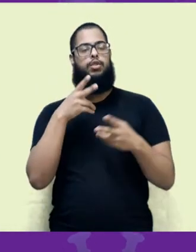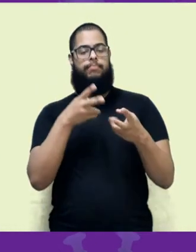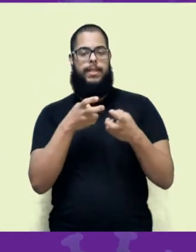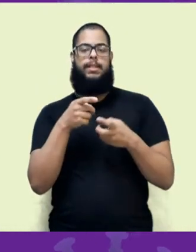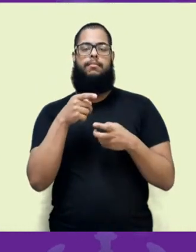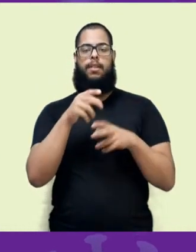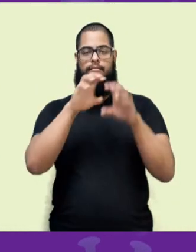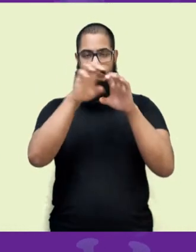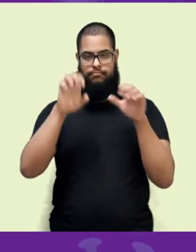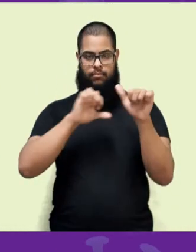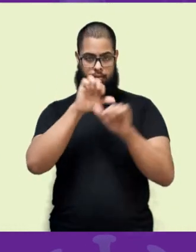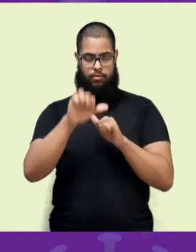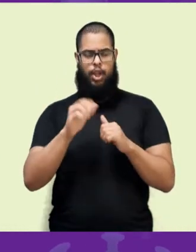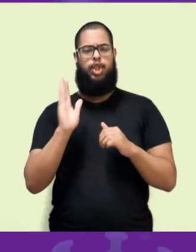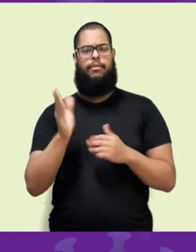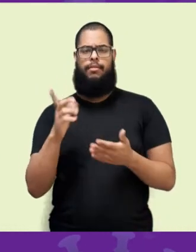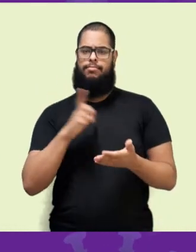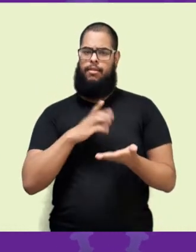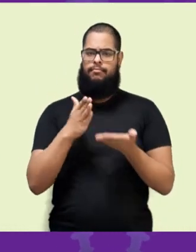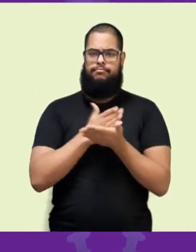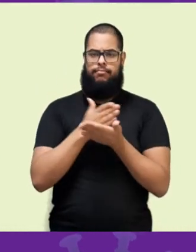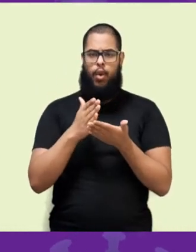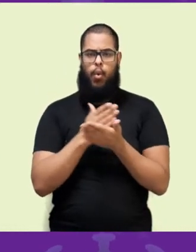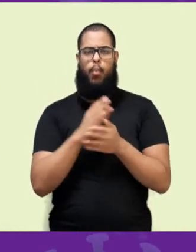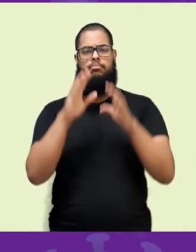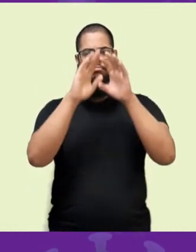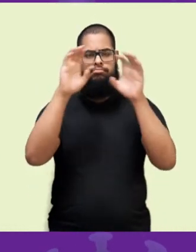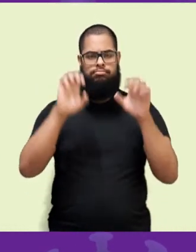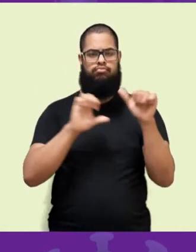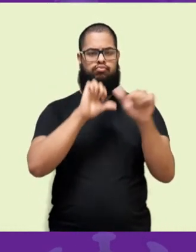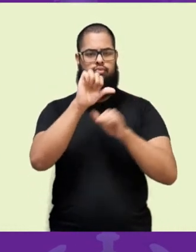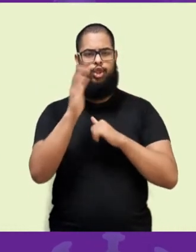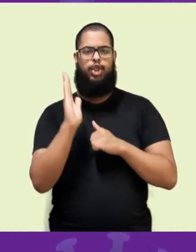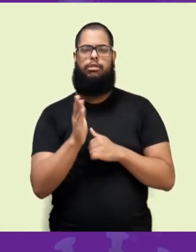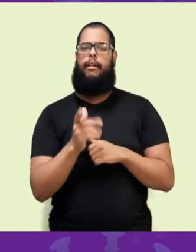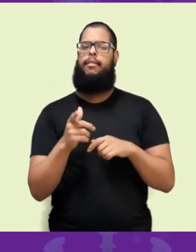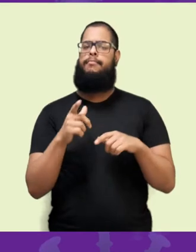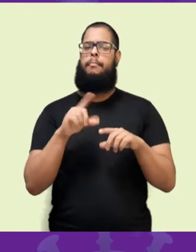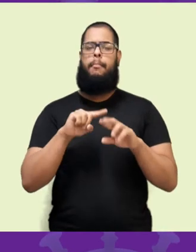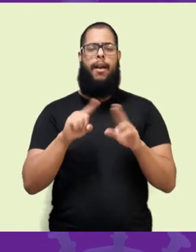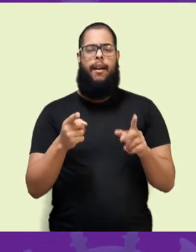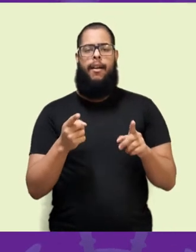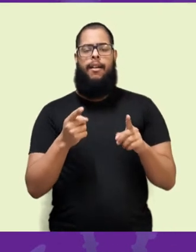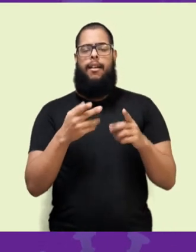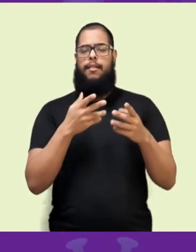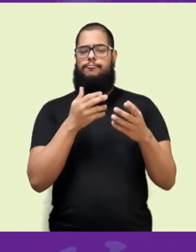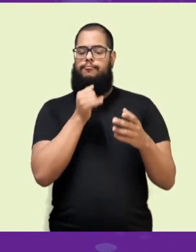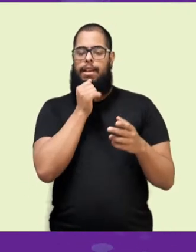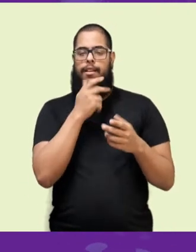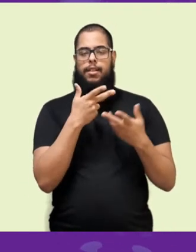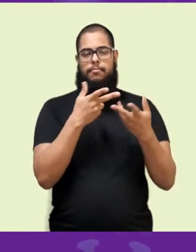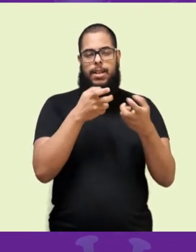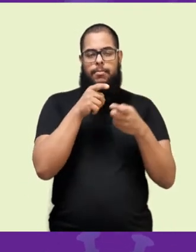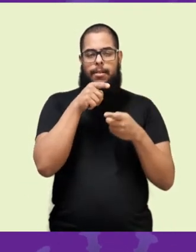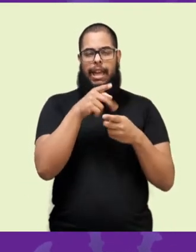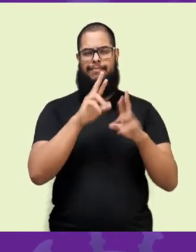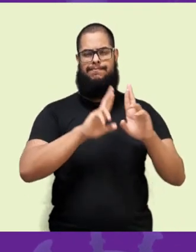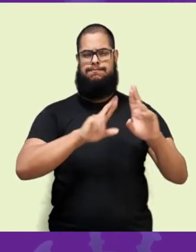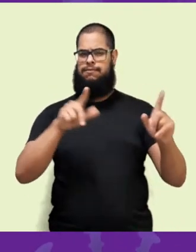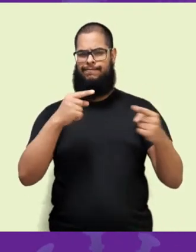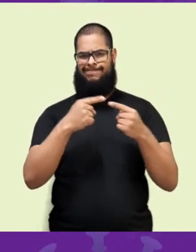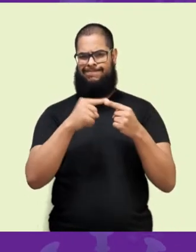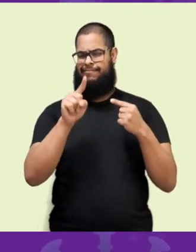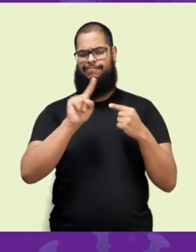identificadas algumas mutações do coronavírus que está circulando, mas até agora não foi percebido que tais mutações